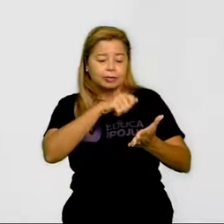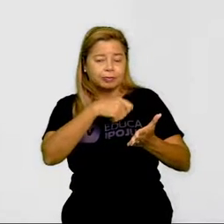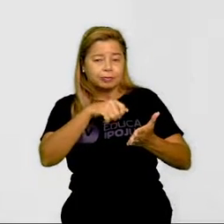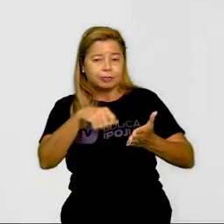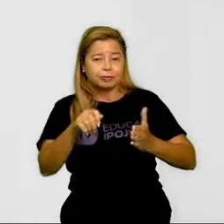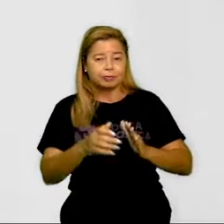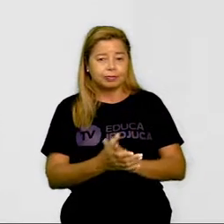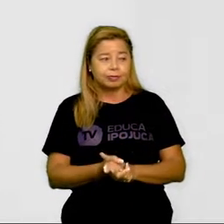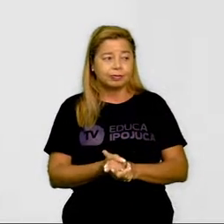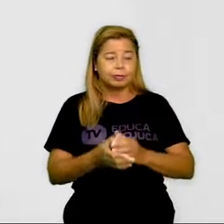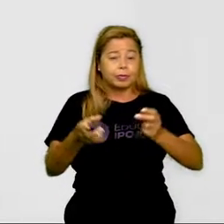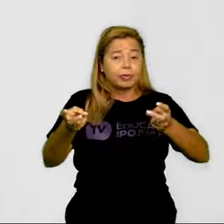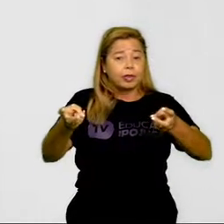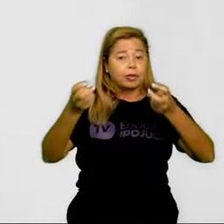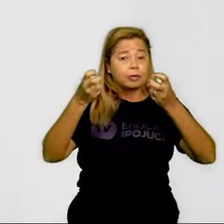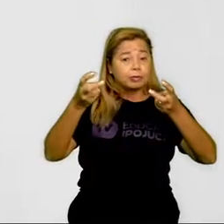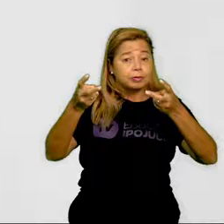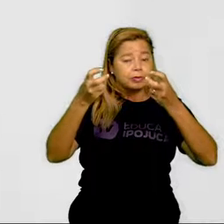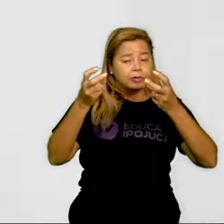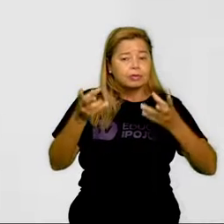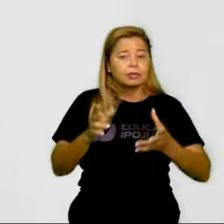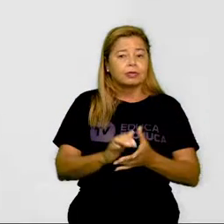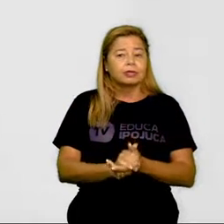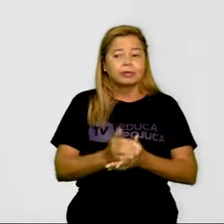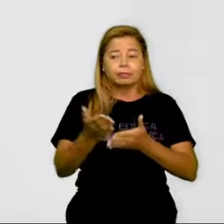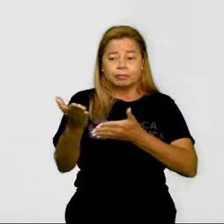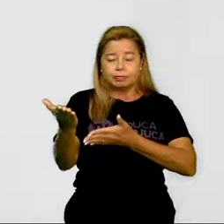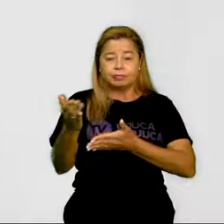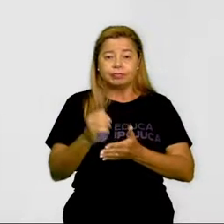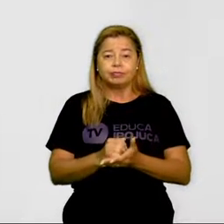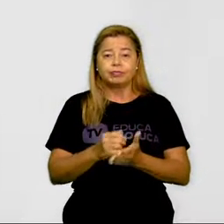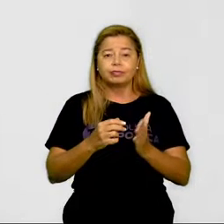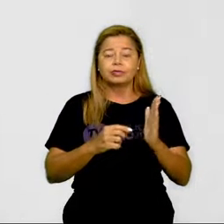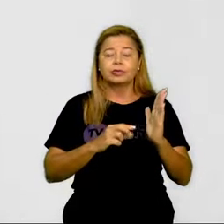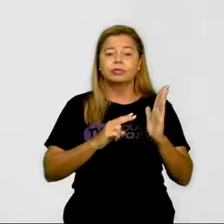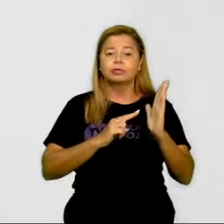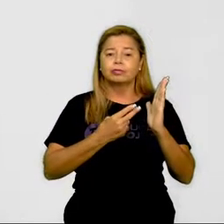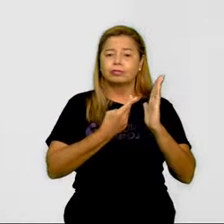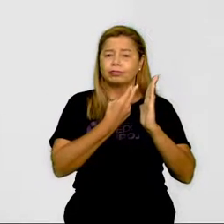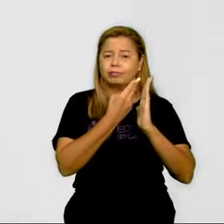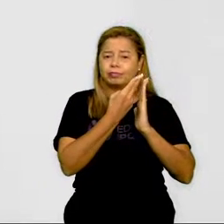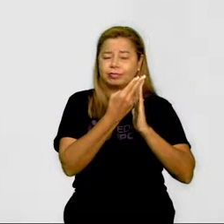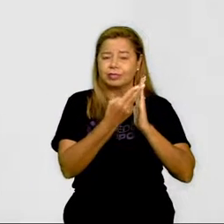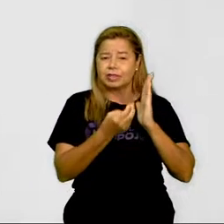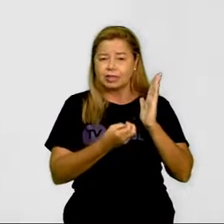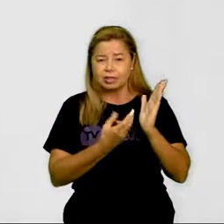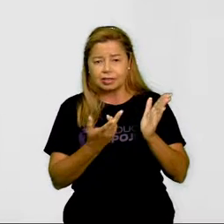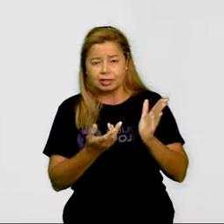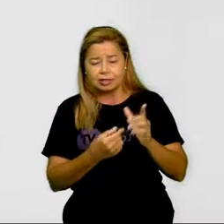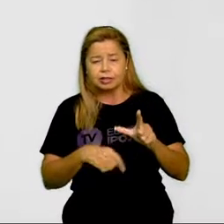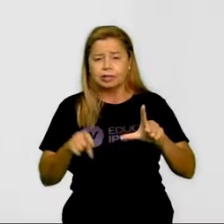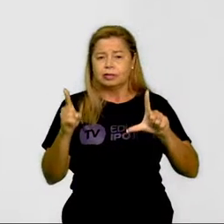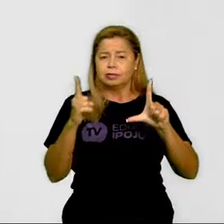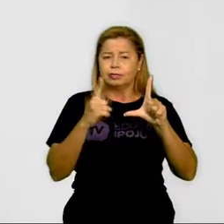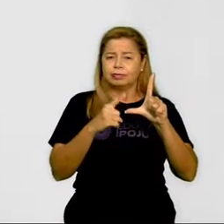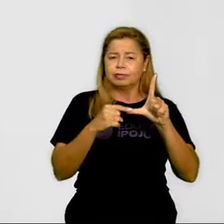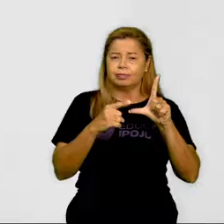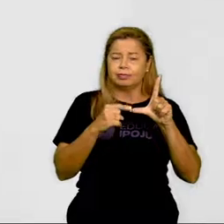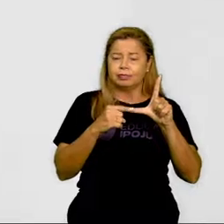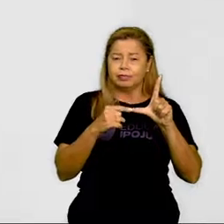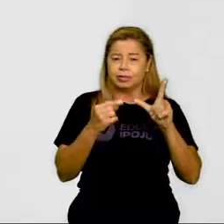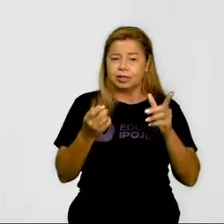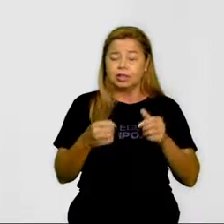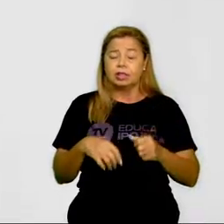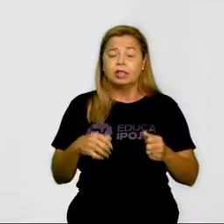você observar aí, não é? Nós temos um desenho, meio letra, as pessoas tinham essa